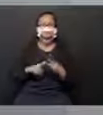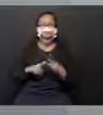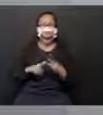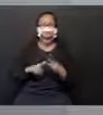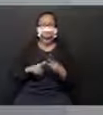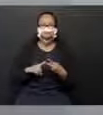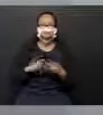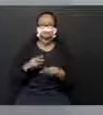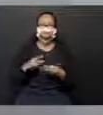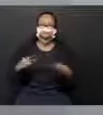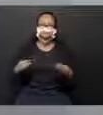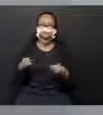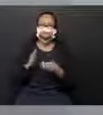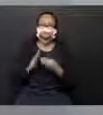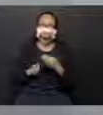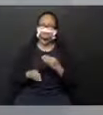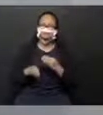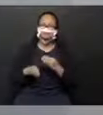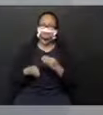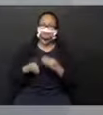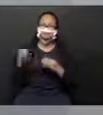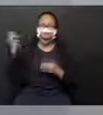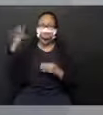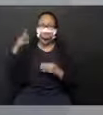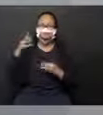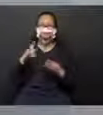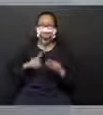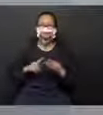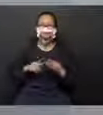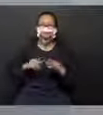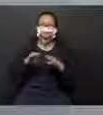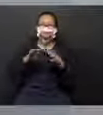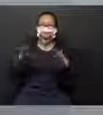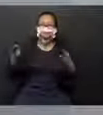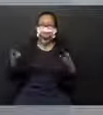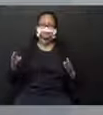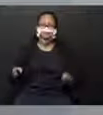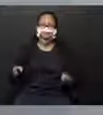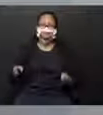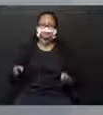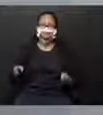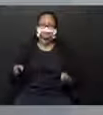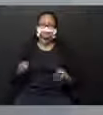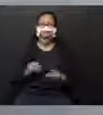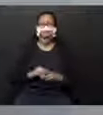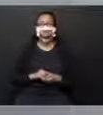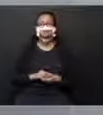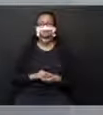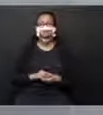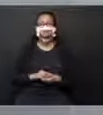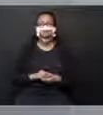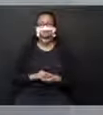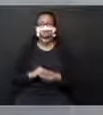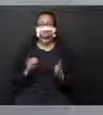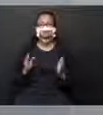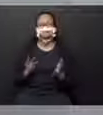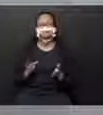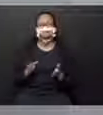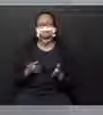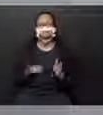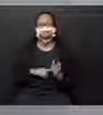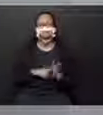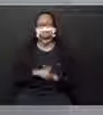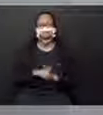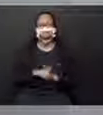luz e uma superfície na qual a sombra se projeta. Já sabemos disso. Agora, perguntinha da